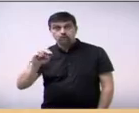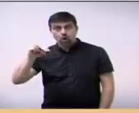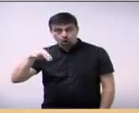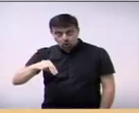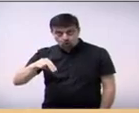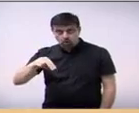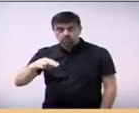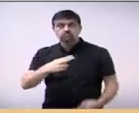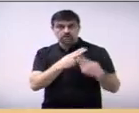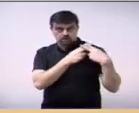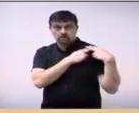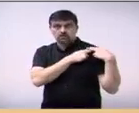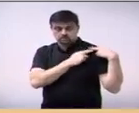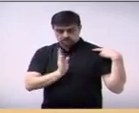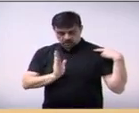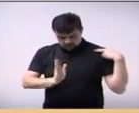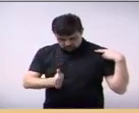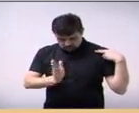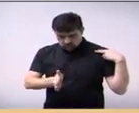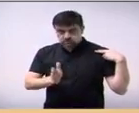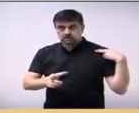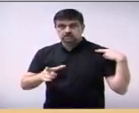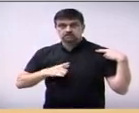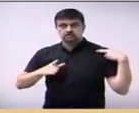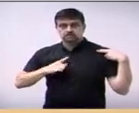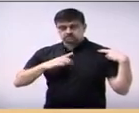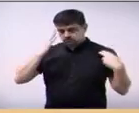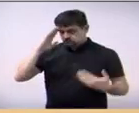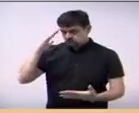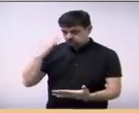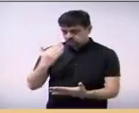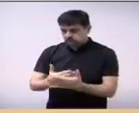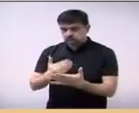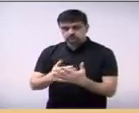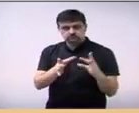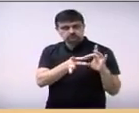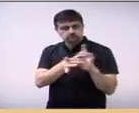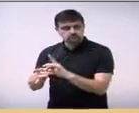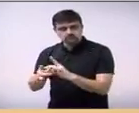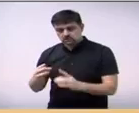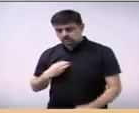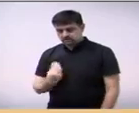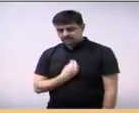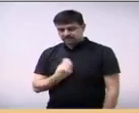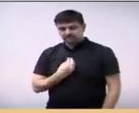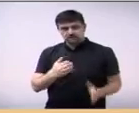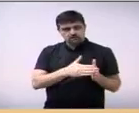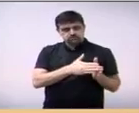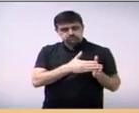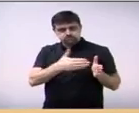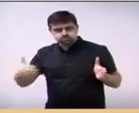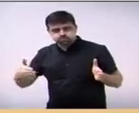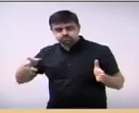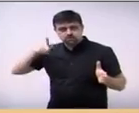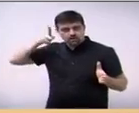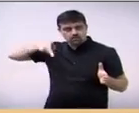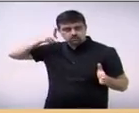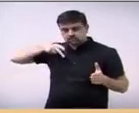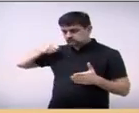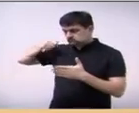E, desta forma, tenho a convicção que, em todo esse contexto, digo de militância política,